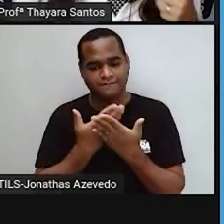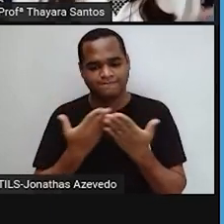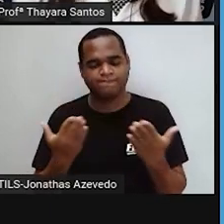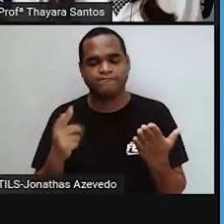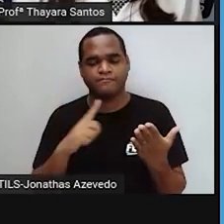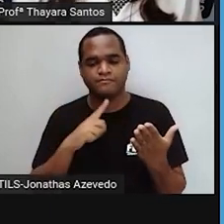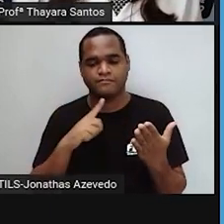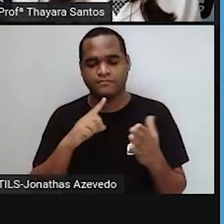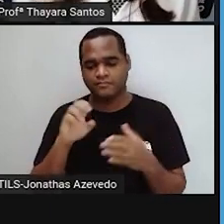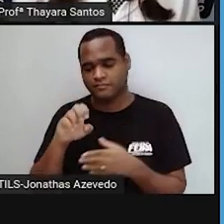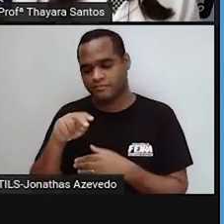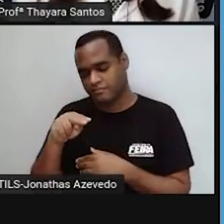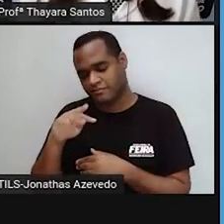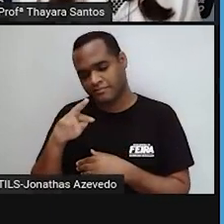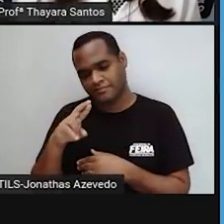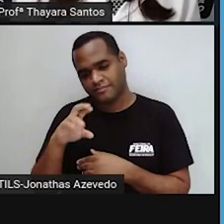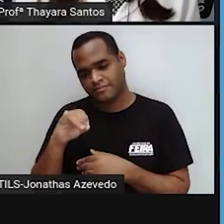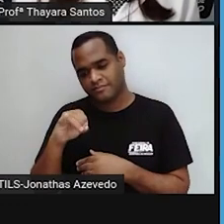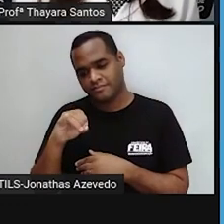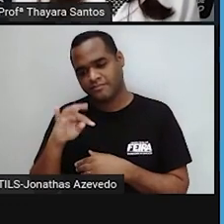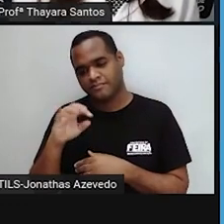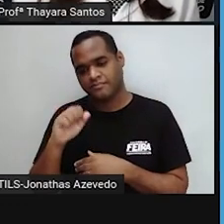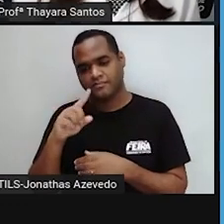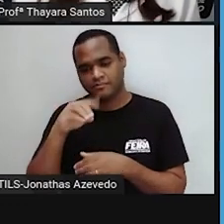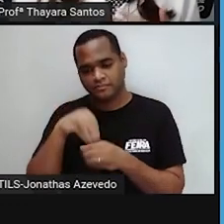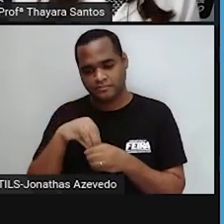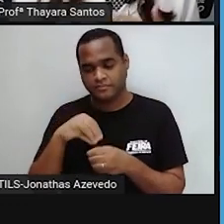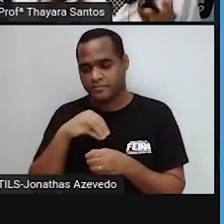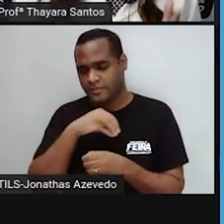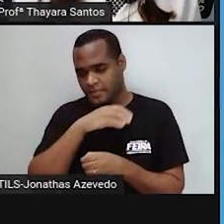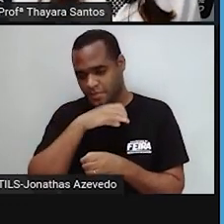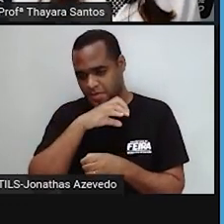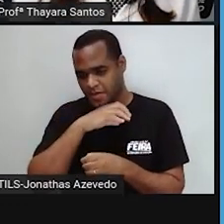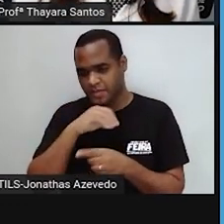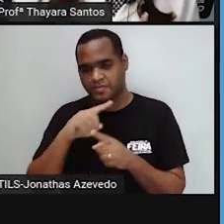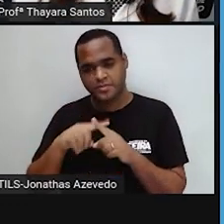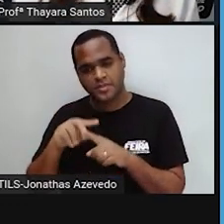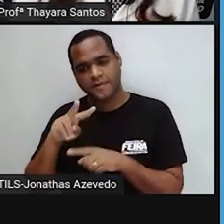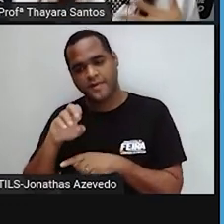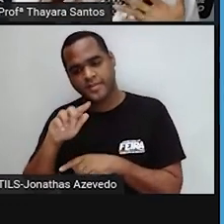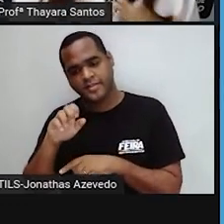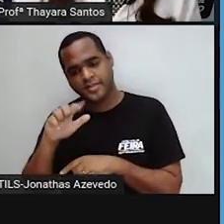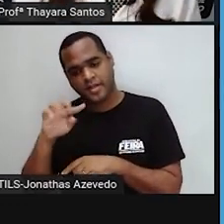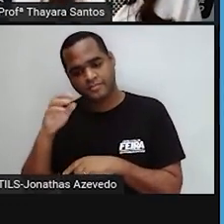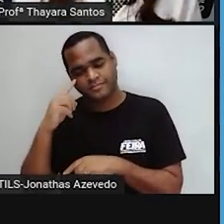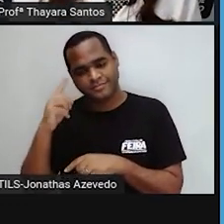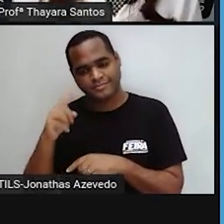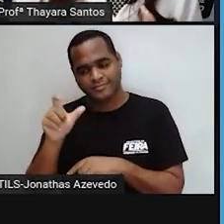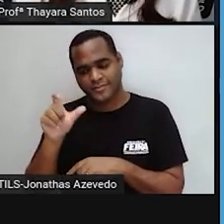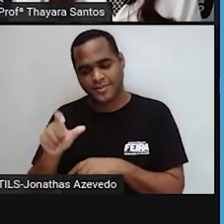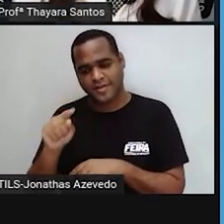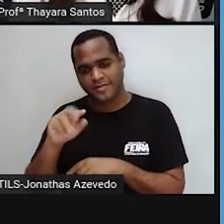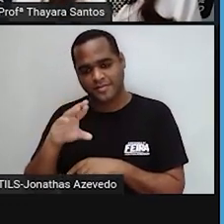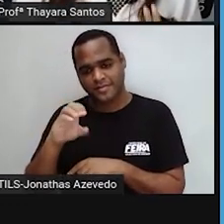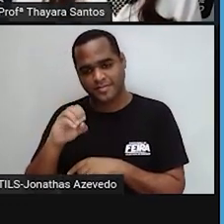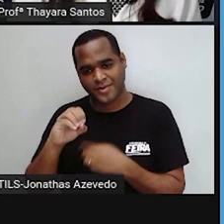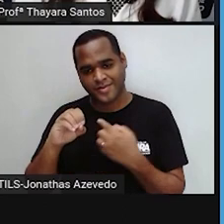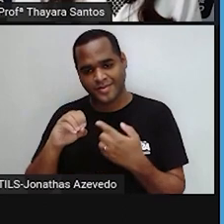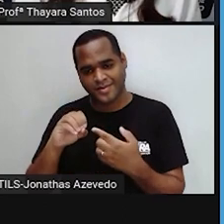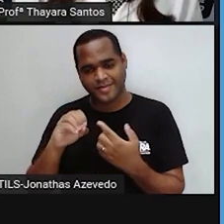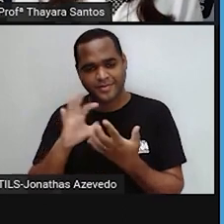eucariótica animal e na célula eucariótica vegetal. Ela só não está presente na célula procariótica, porque as células